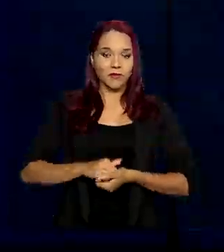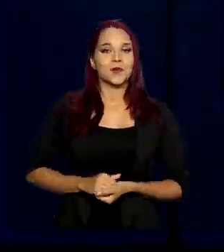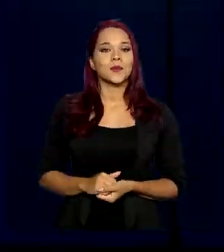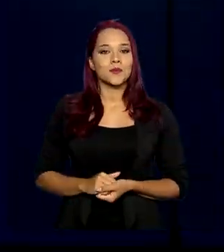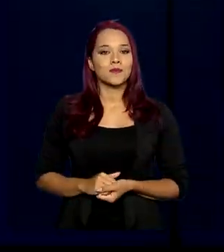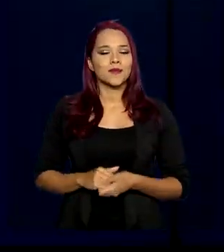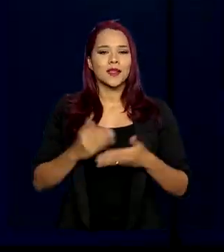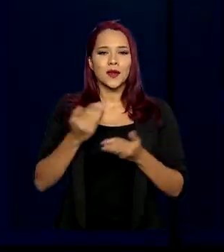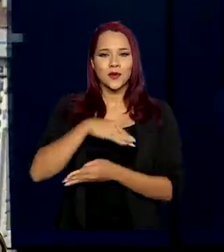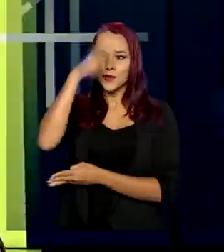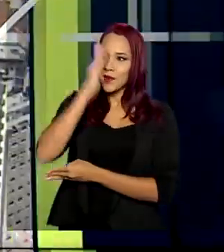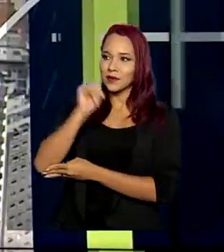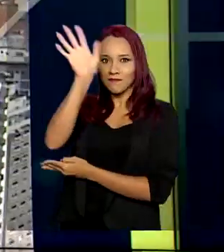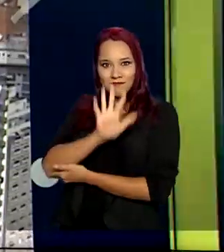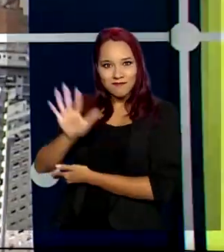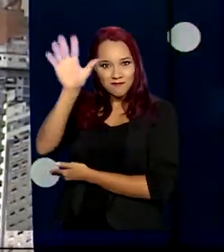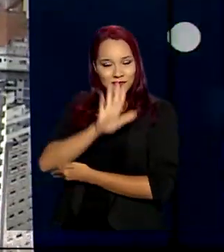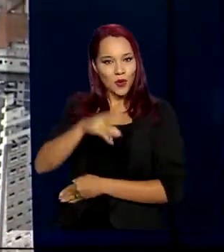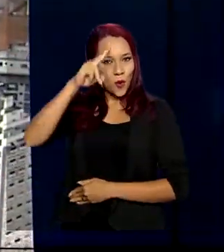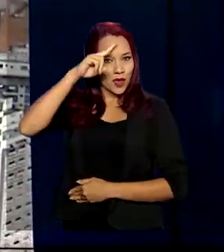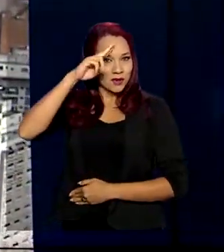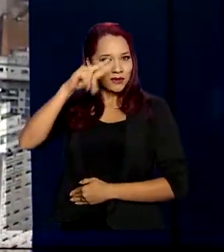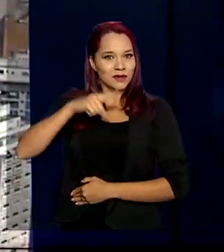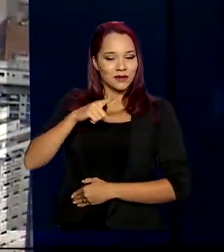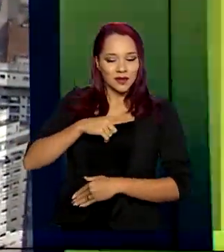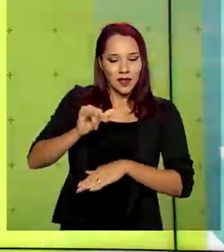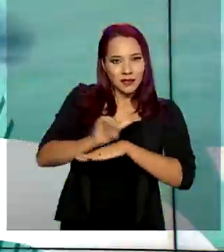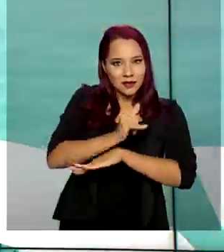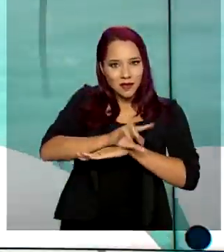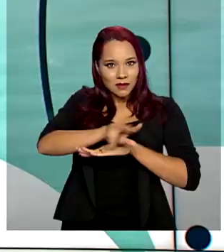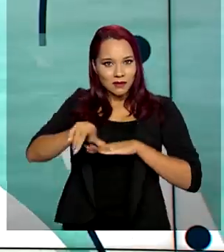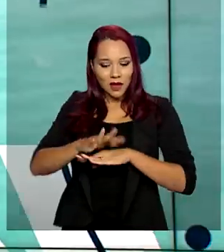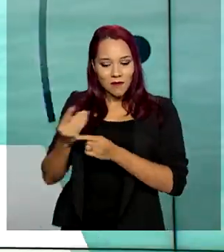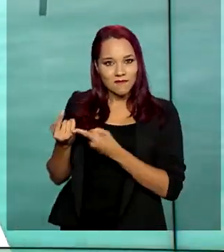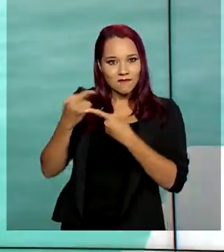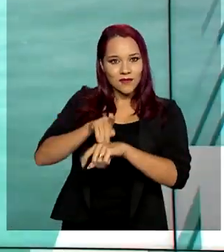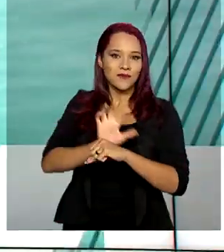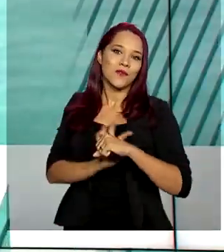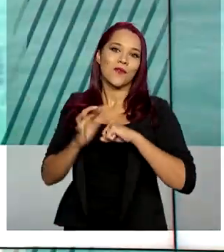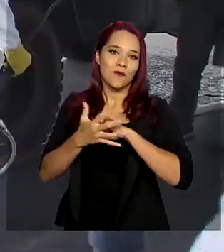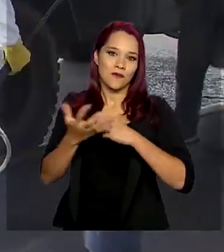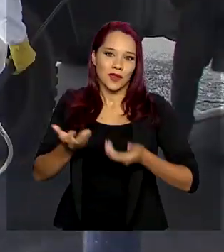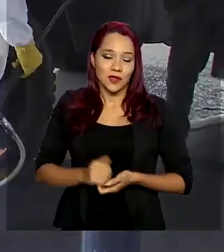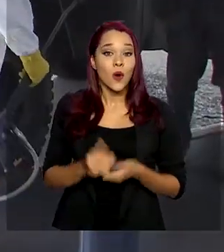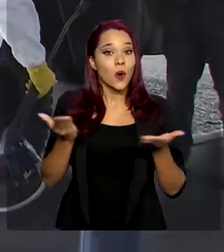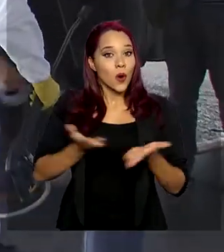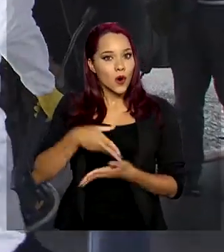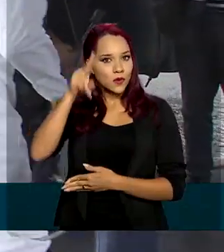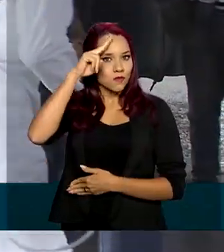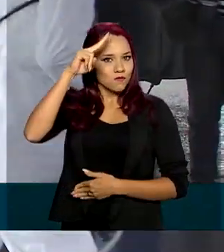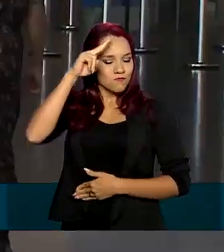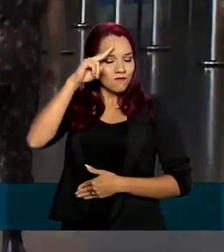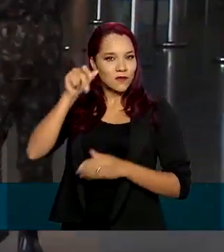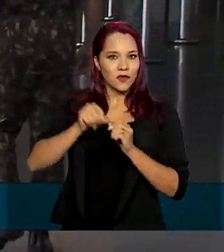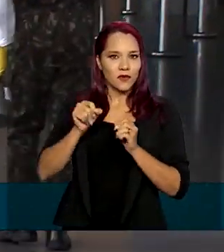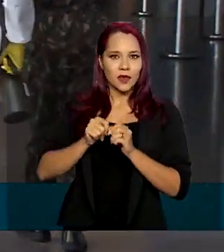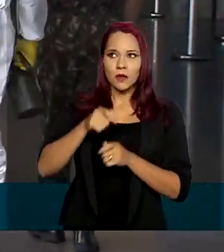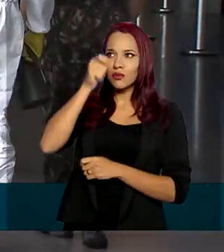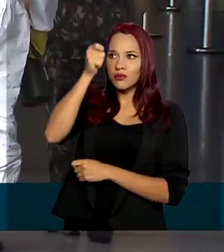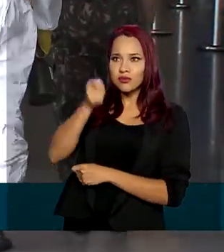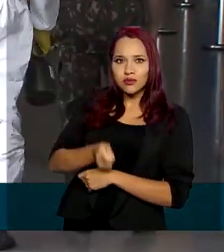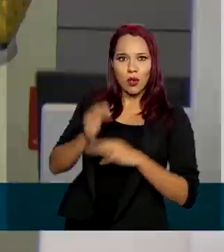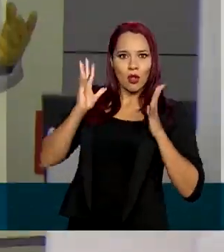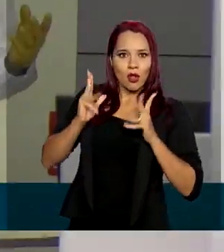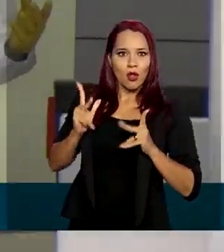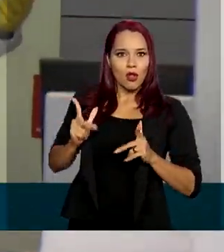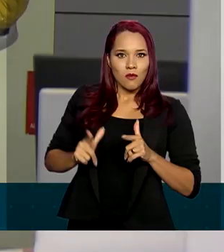Em todo o país, as Forças Armadas seguem com as ações de combate à Covid-19. Hoje, os militares fizeram a desinfecção do